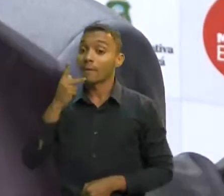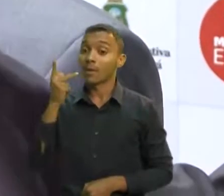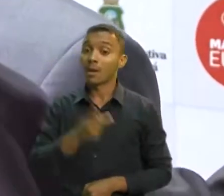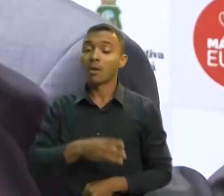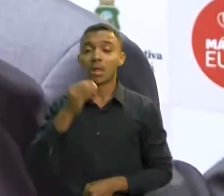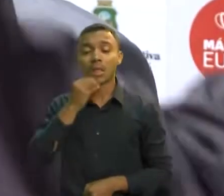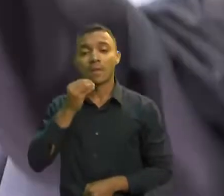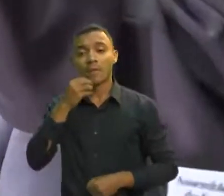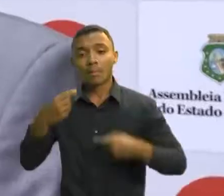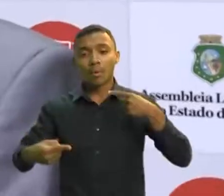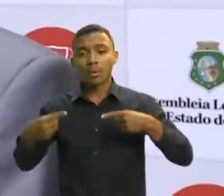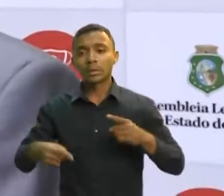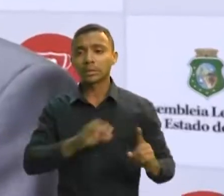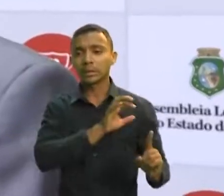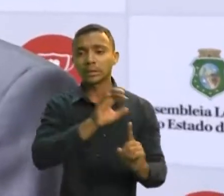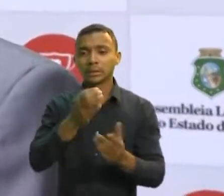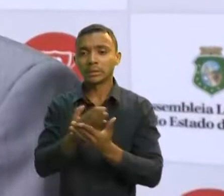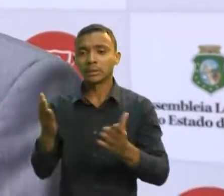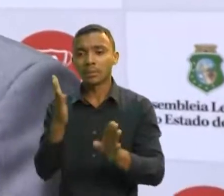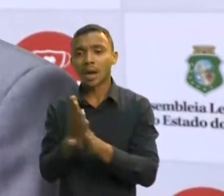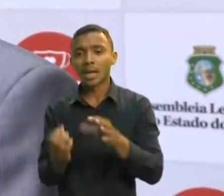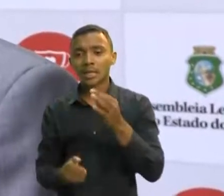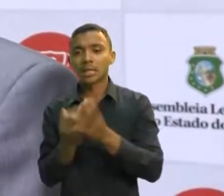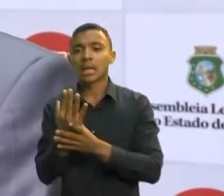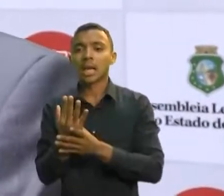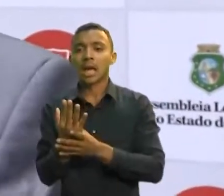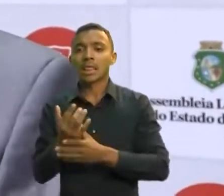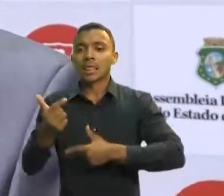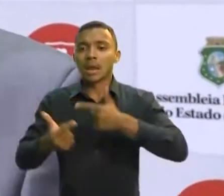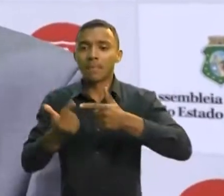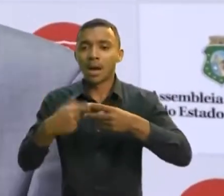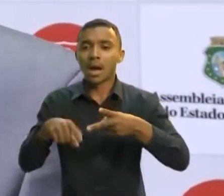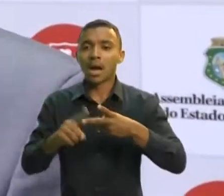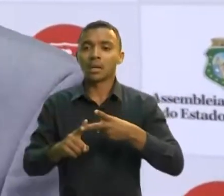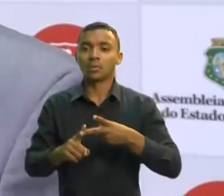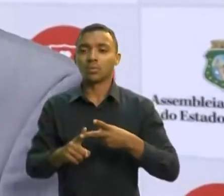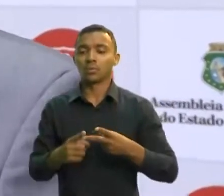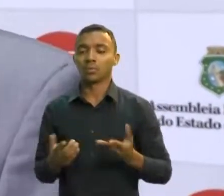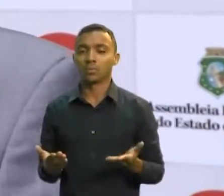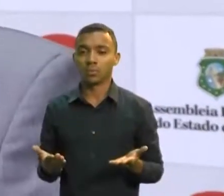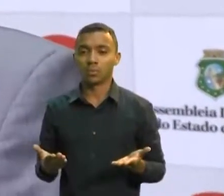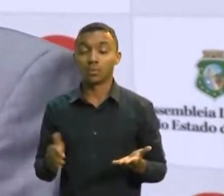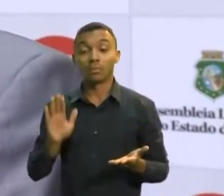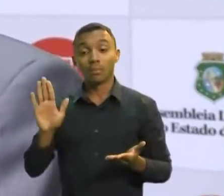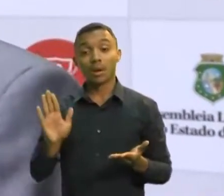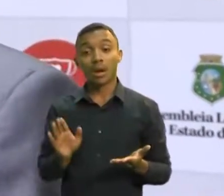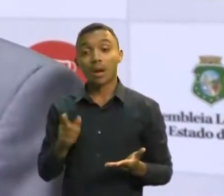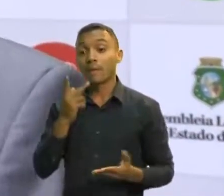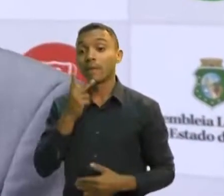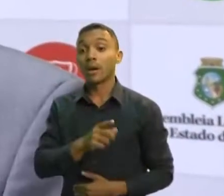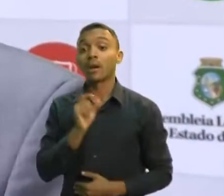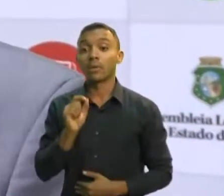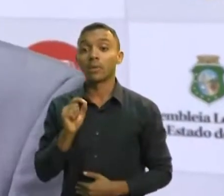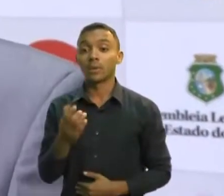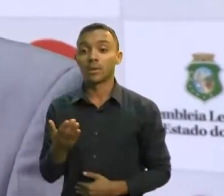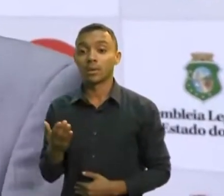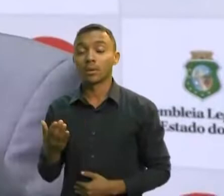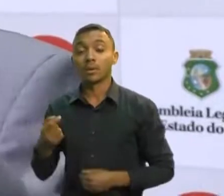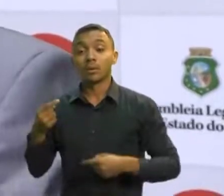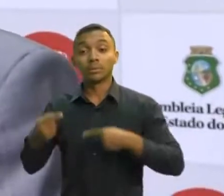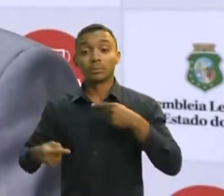à geração de emprego e renda nas camadas mais pobres. Entretanto, segundo ele, a instabilidade política